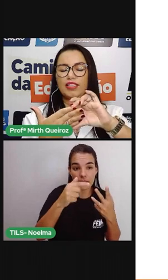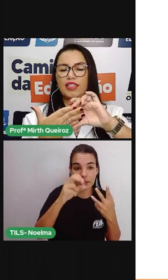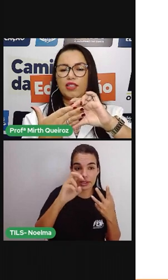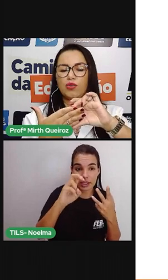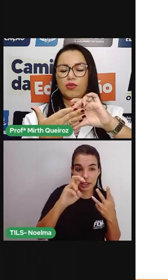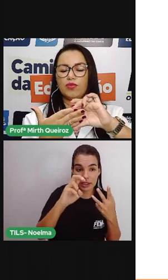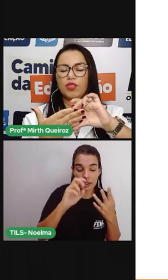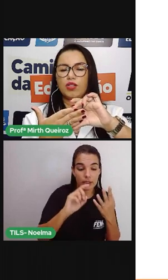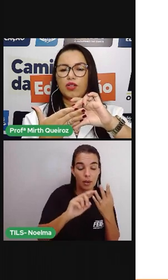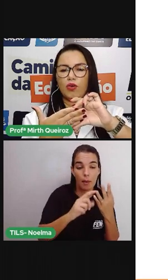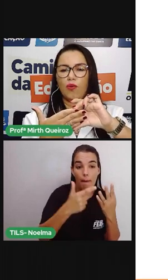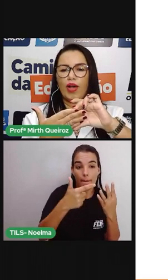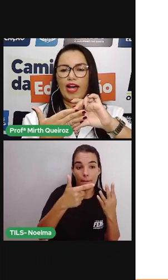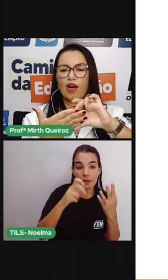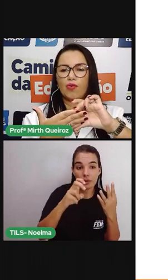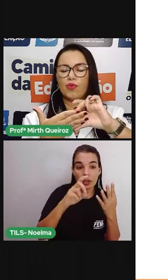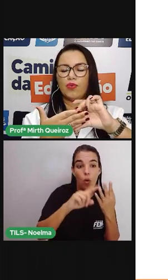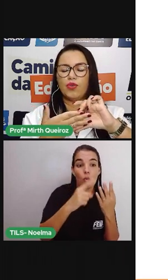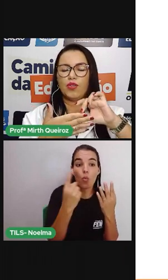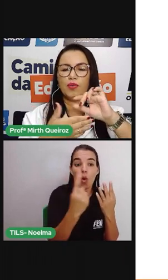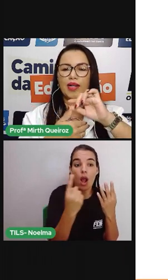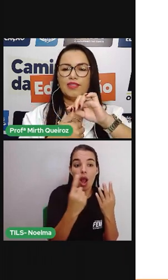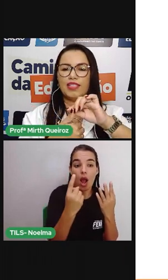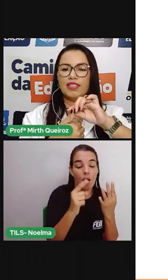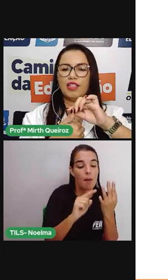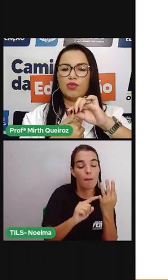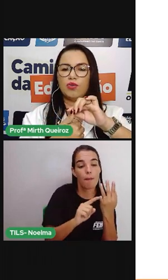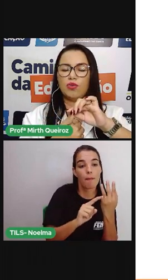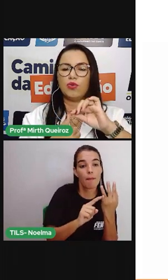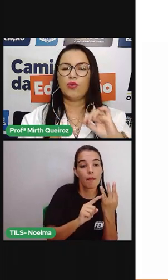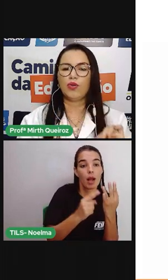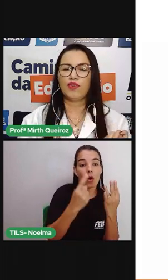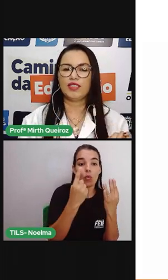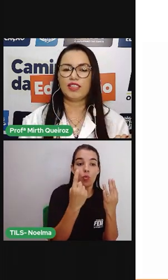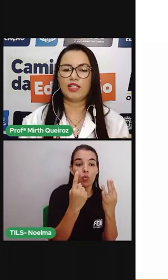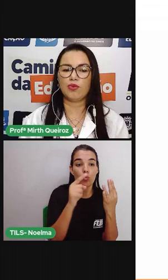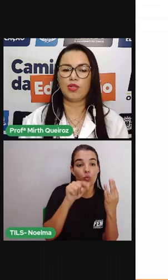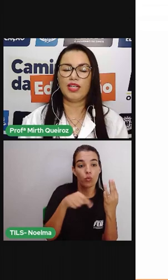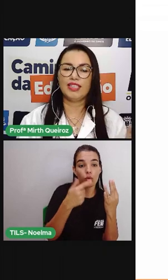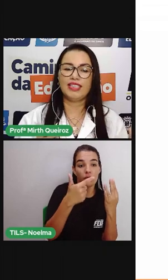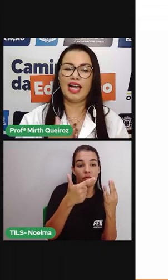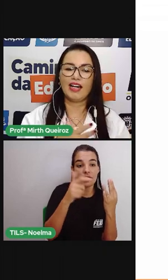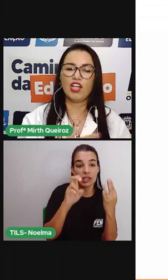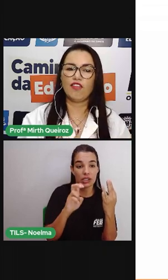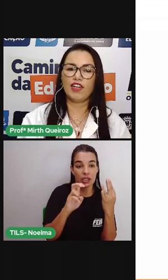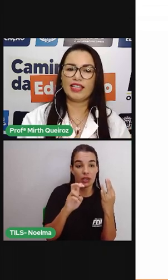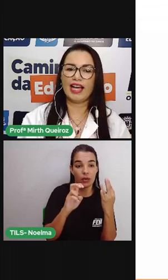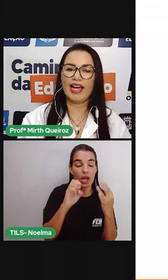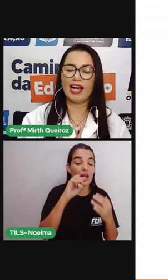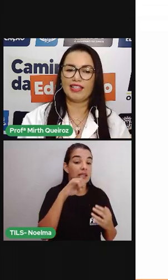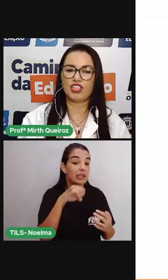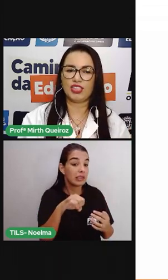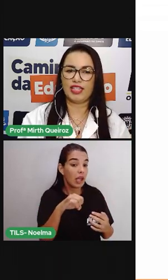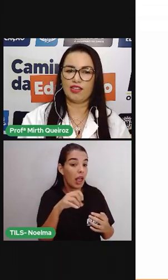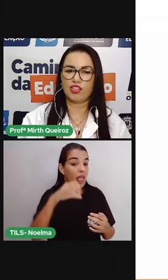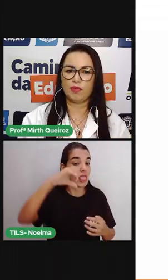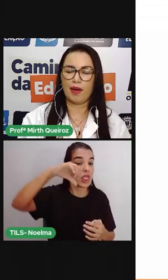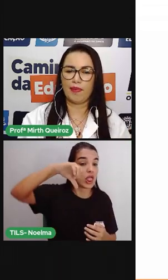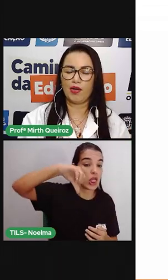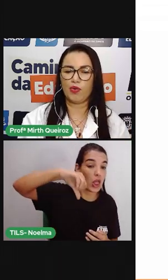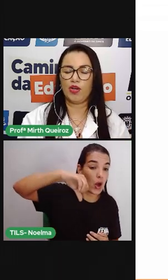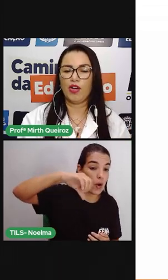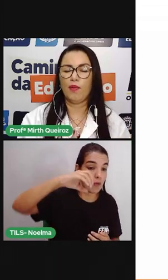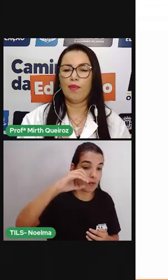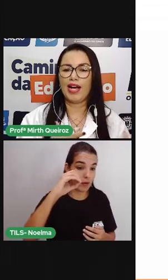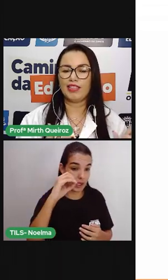Mais 25, 1 real. Mais 25, 1,25. Se ela é 90 reais de cédula